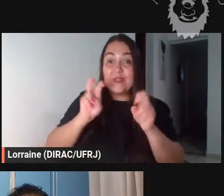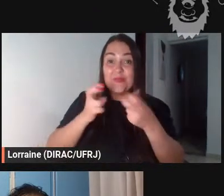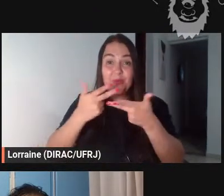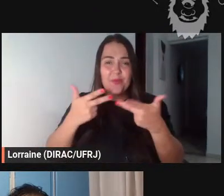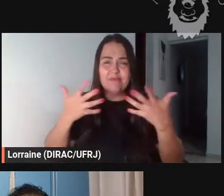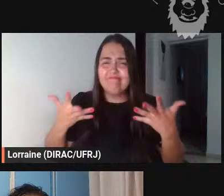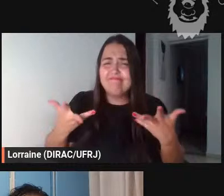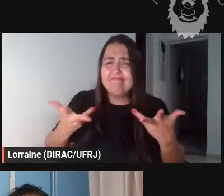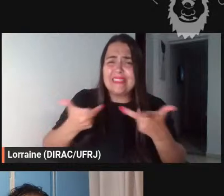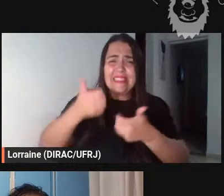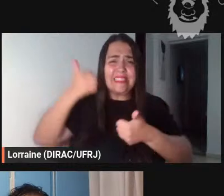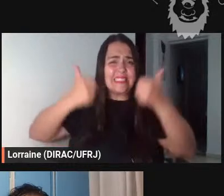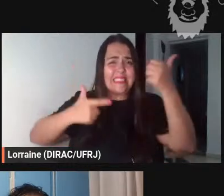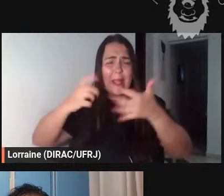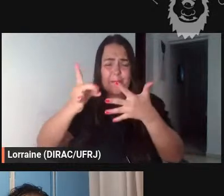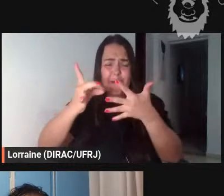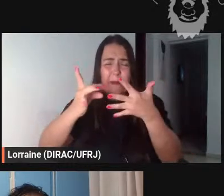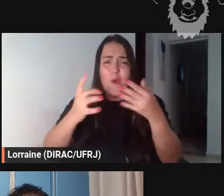enriquecedoras